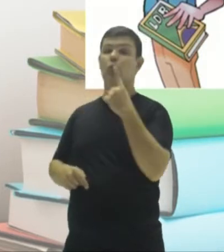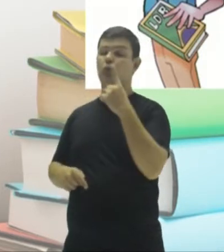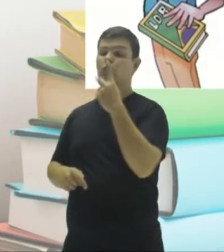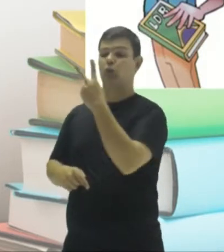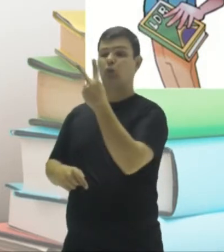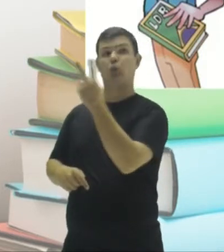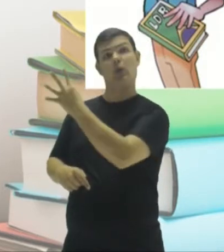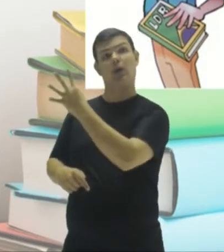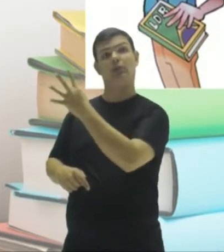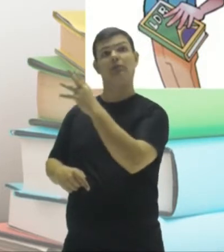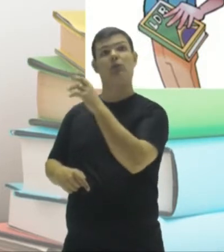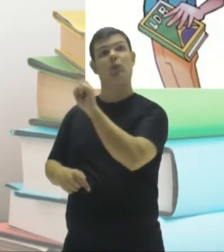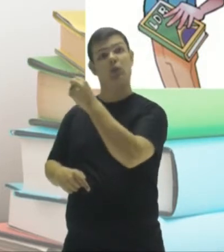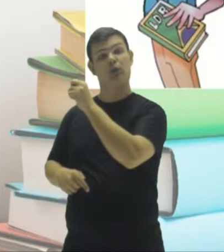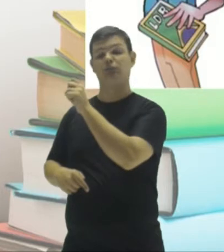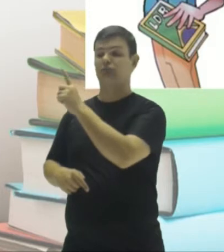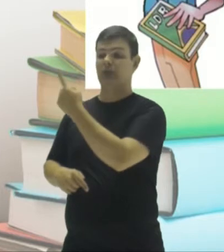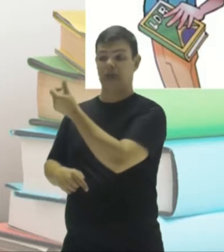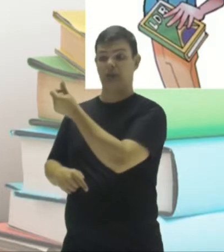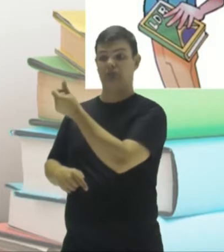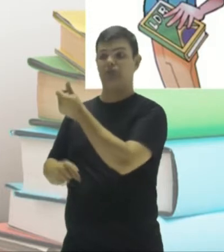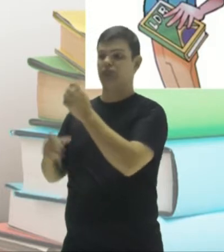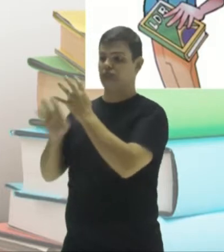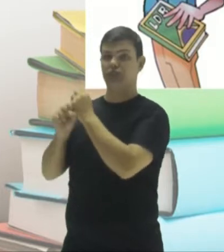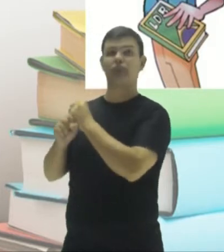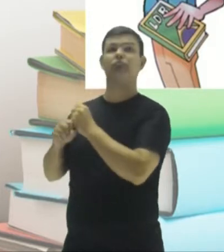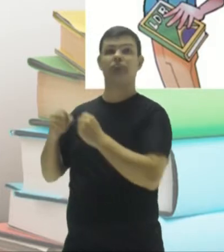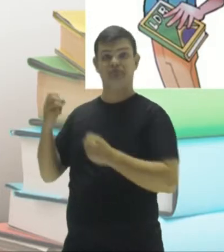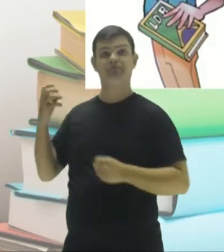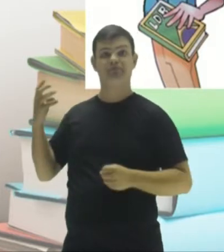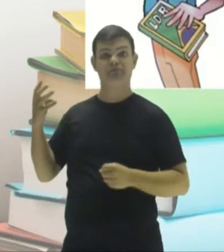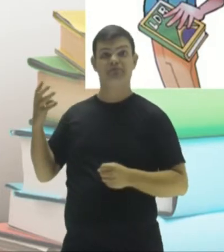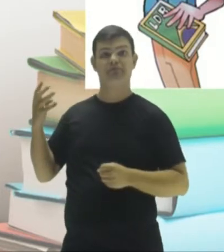quatro, oito, dezesseis. Tem quanto? Quatro divisores.